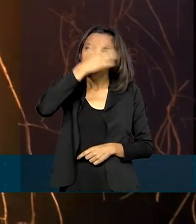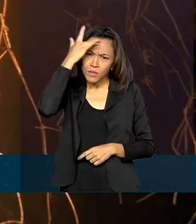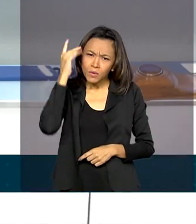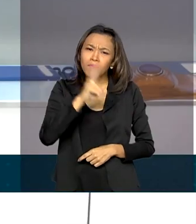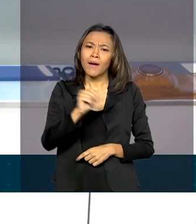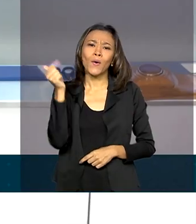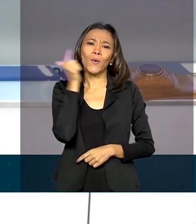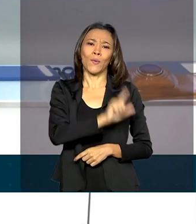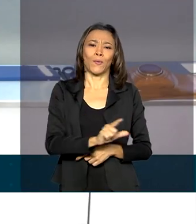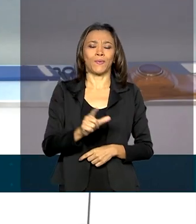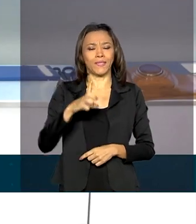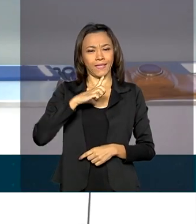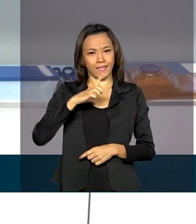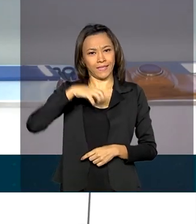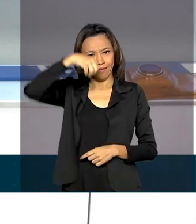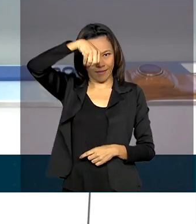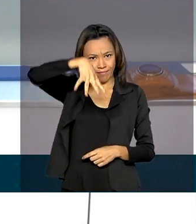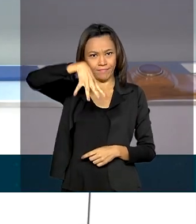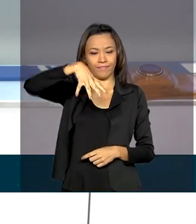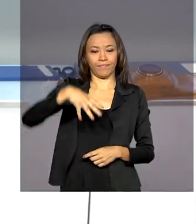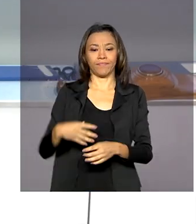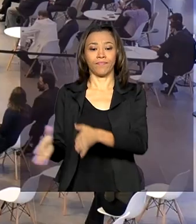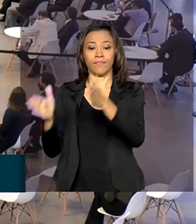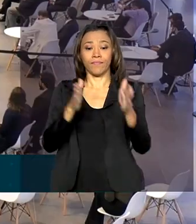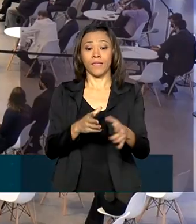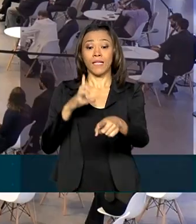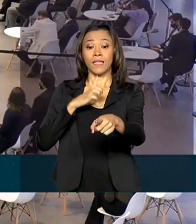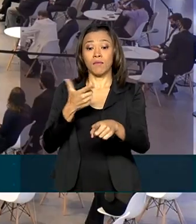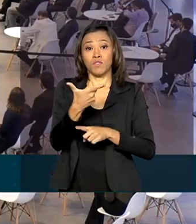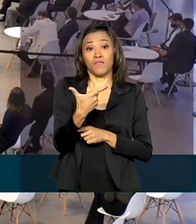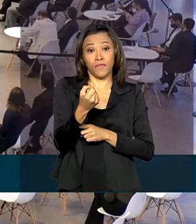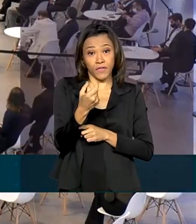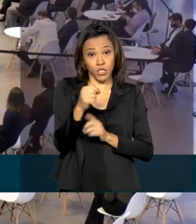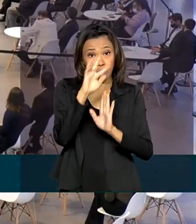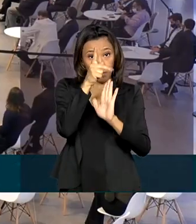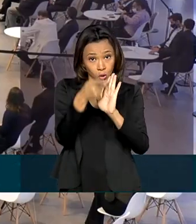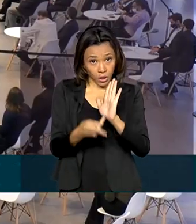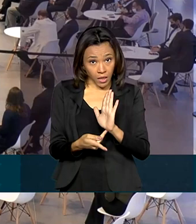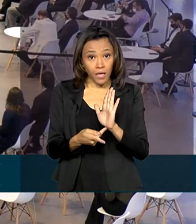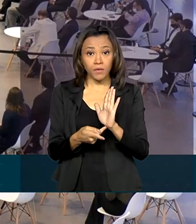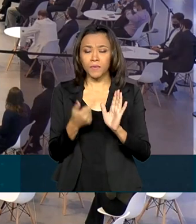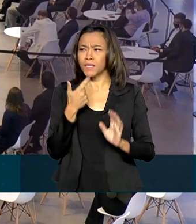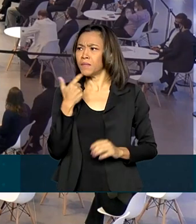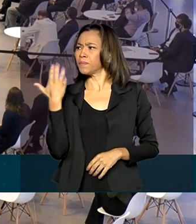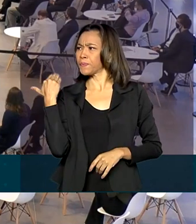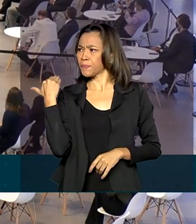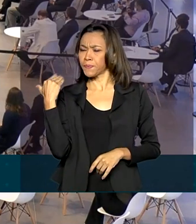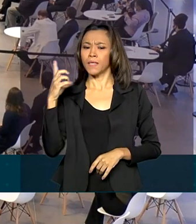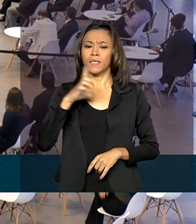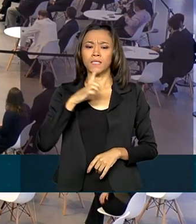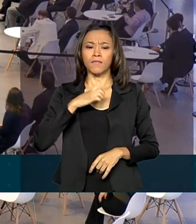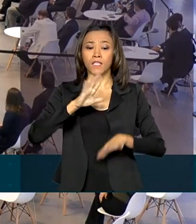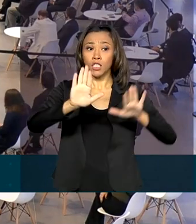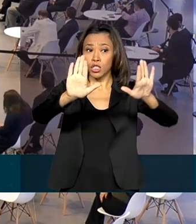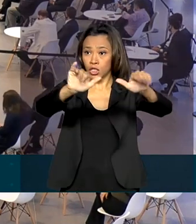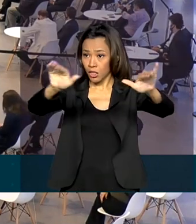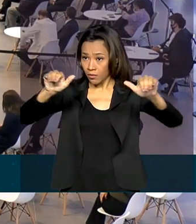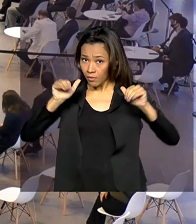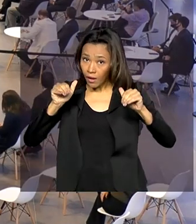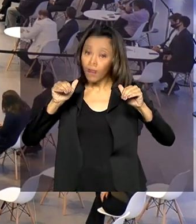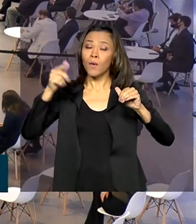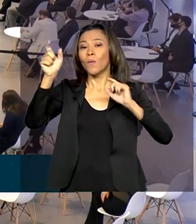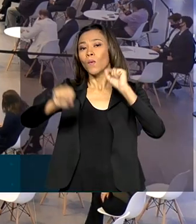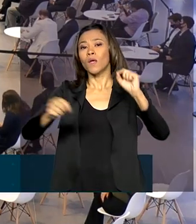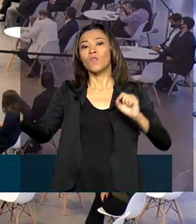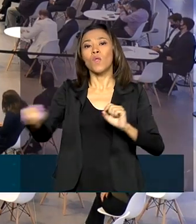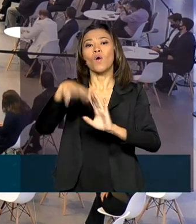estados. Nós já temos 20 projetos de iluminação pública e tivemos recentemente, esse ano, um chamamento para a estruturação de